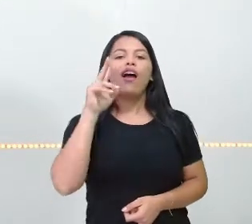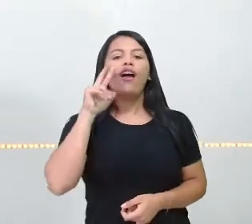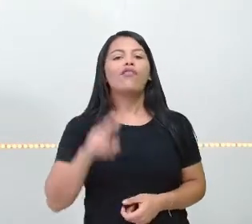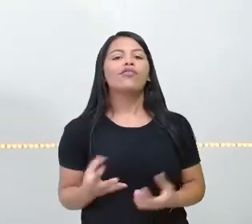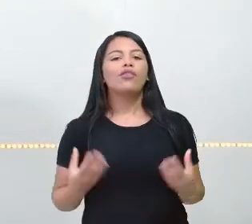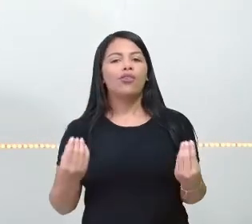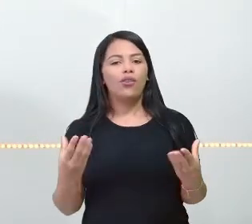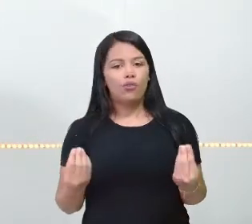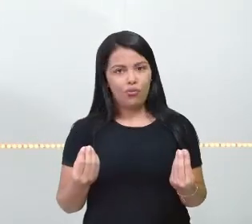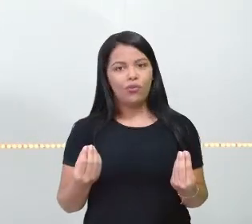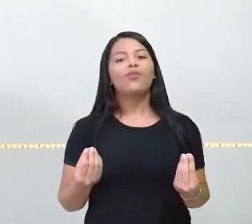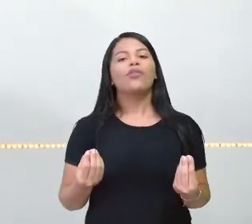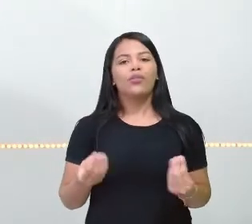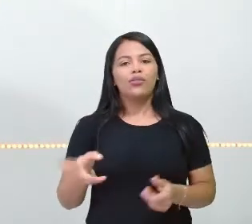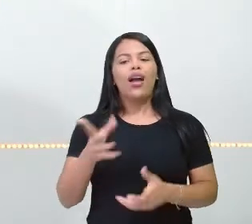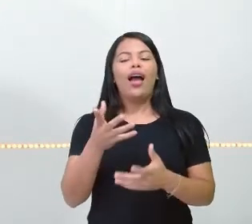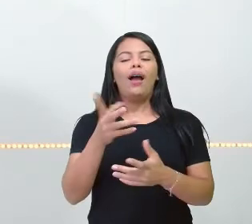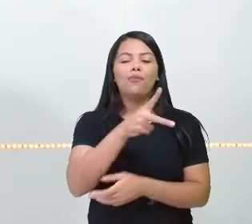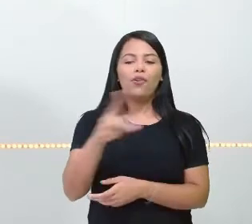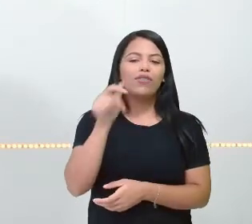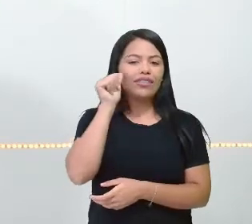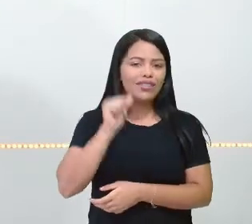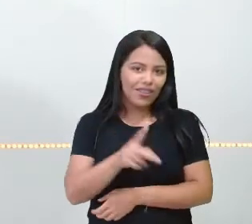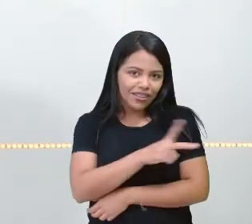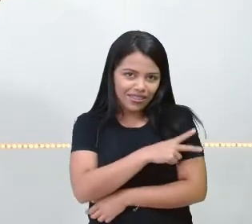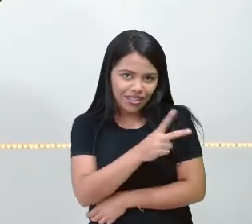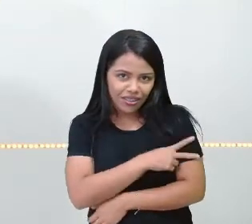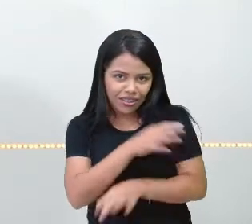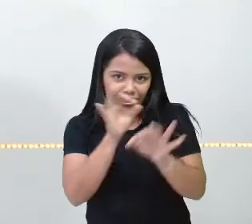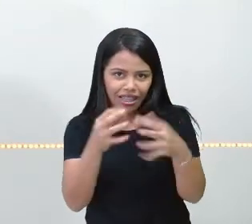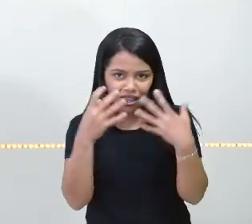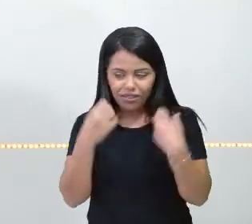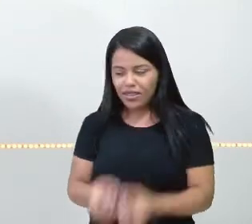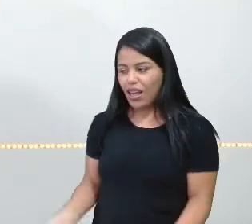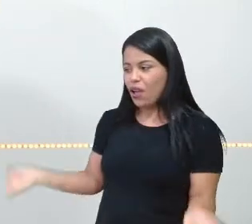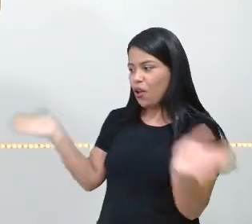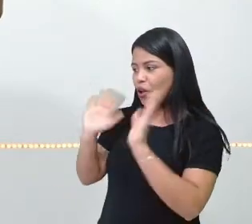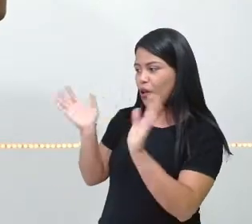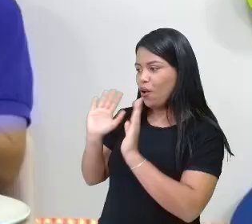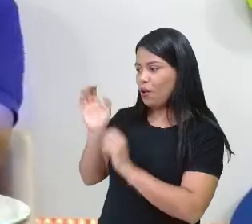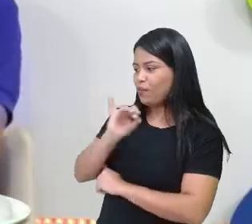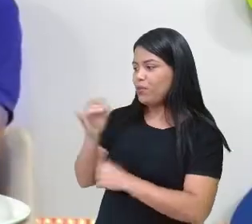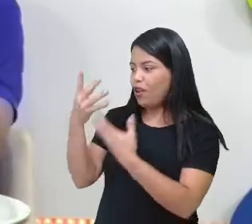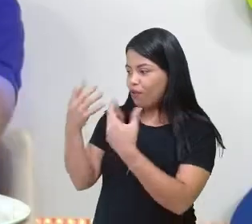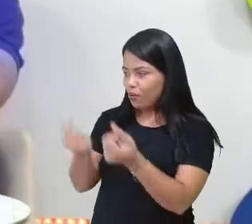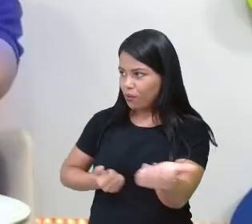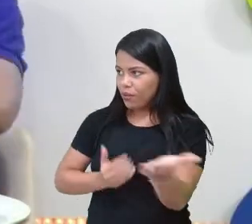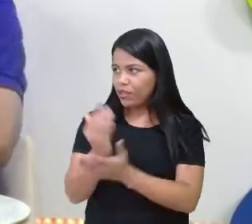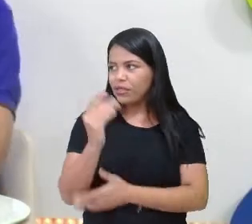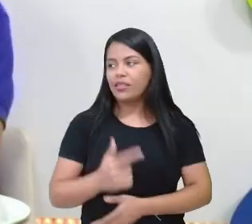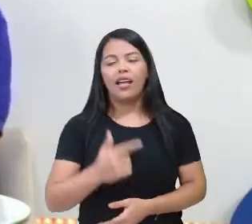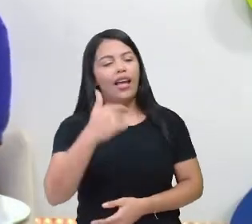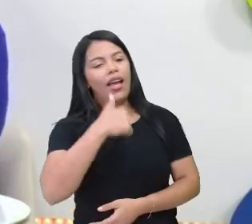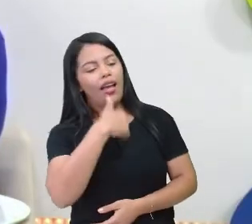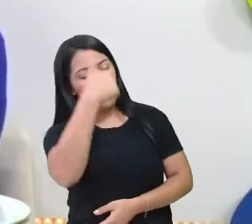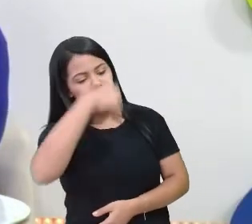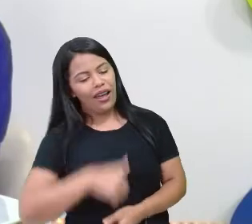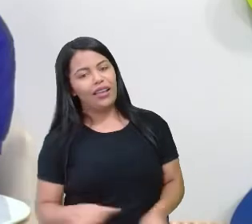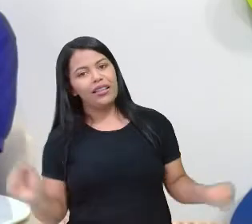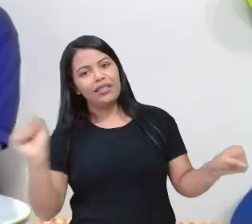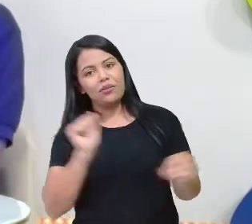as professoras do segundo ano, então só posso dizer, vamos lá professora Verônica, vamos começar? Simbora, estou aqui aguardando.